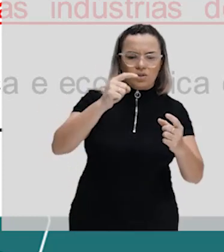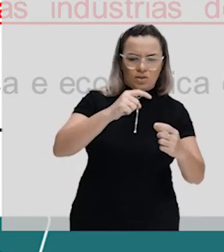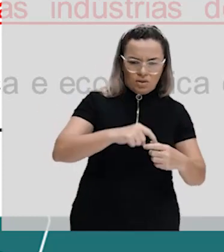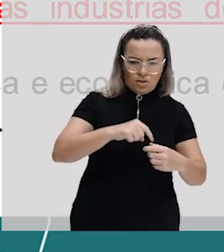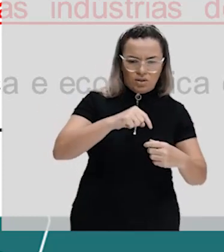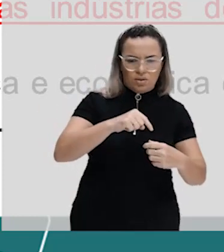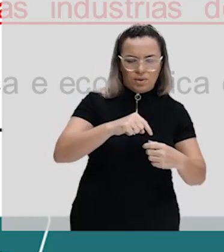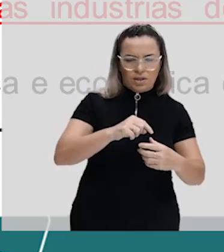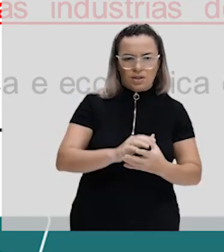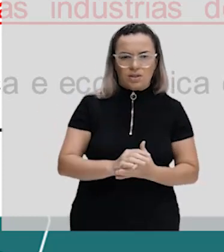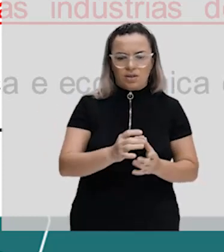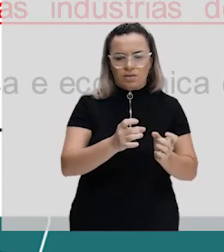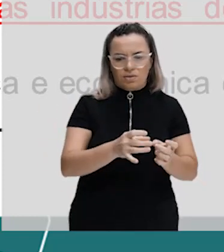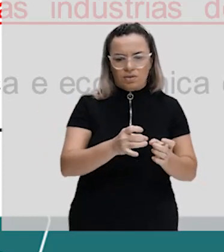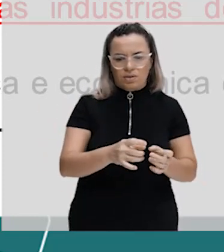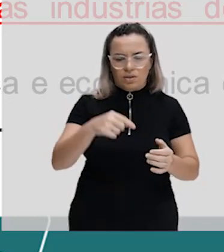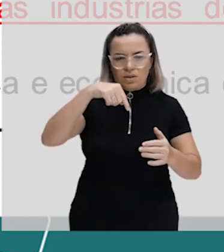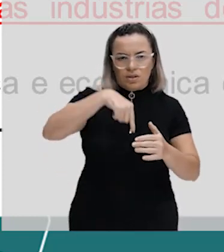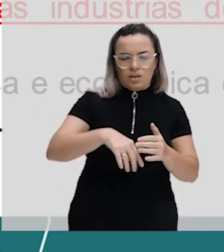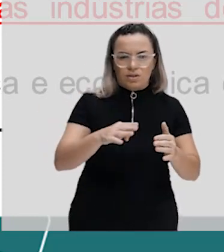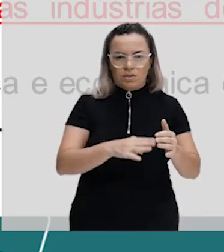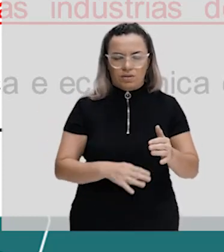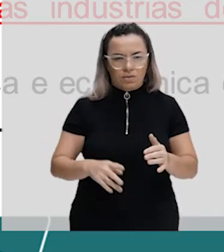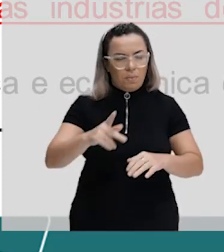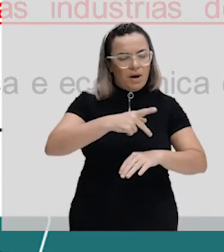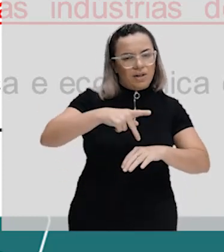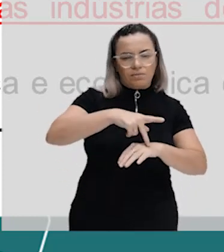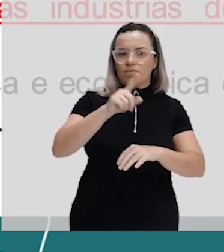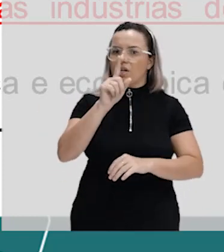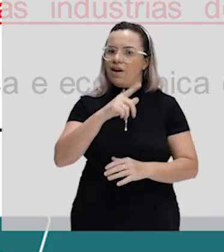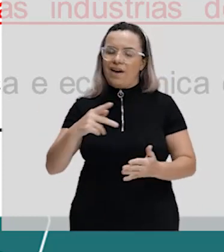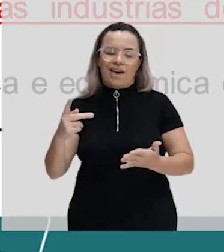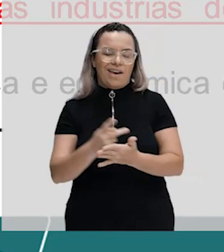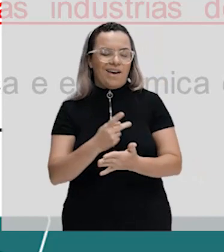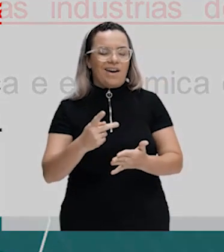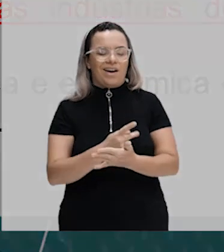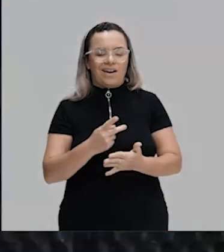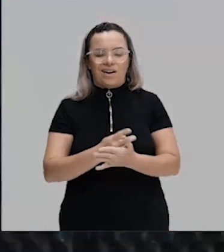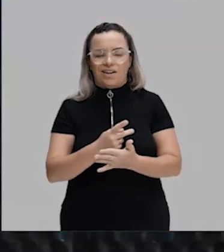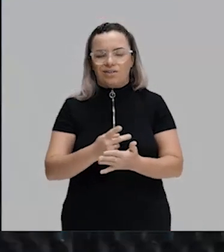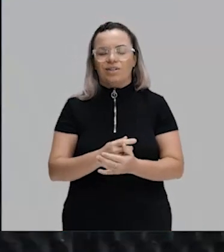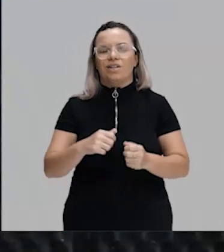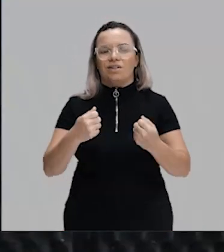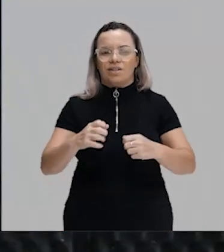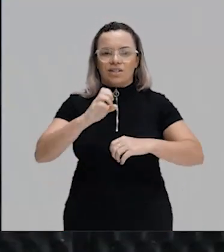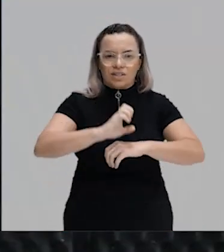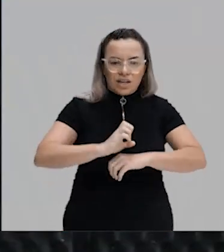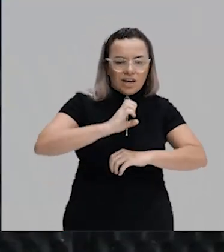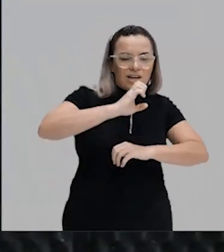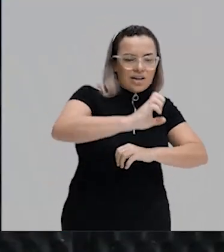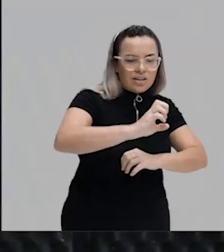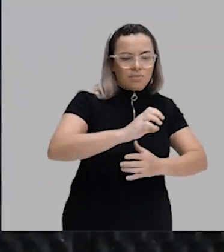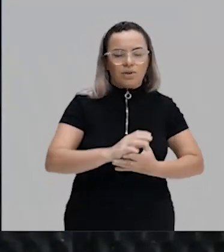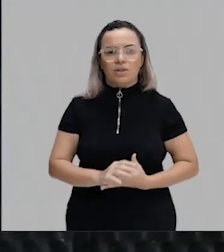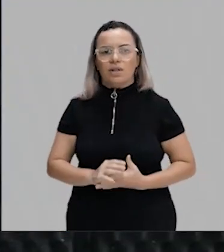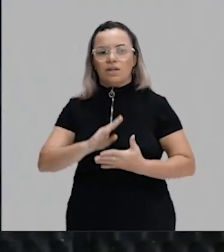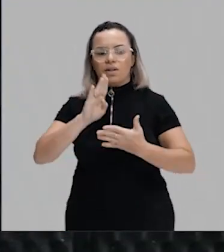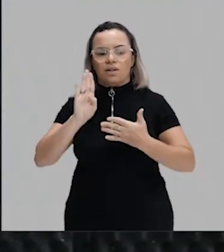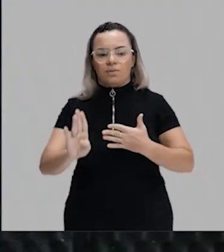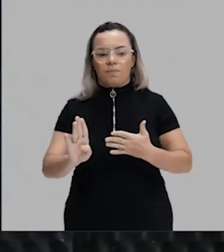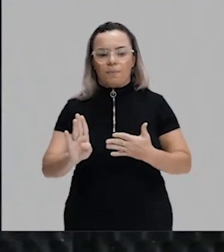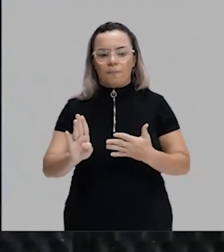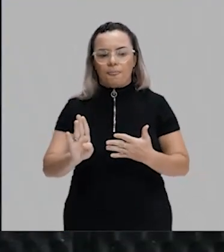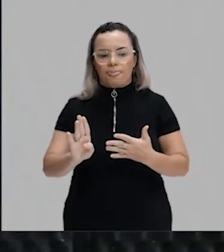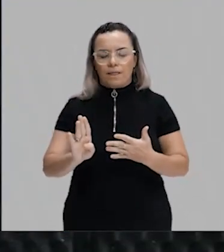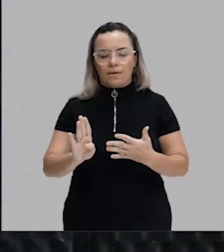exportação. Então, essa questão está errada. Tá bom? Então, vamos evoluir. Letra B. O